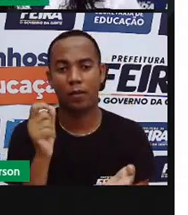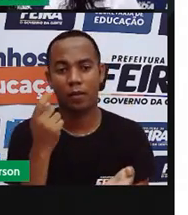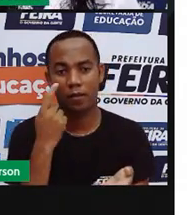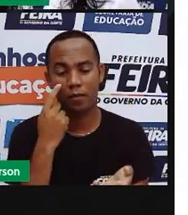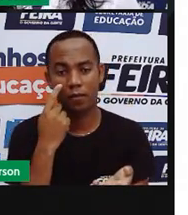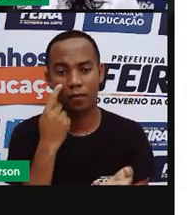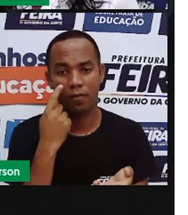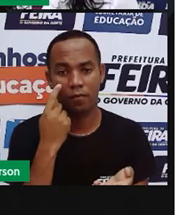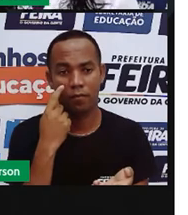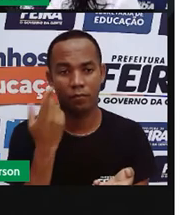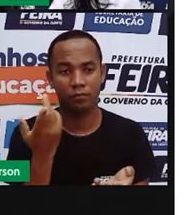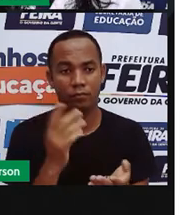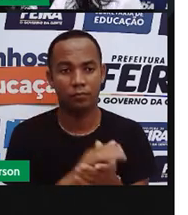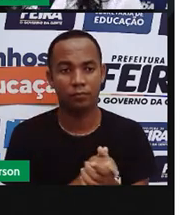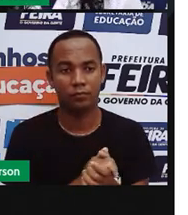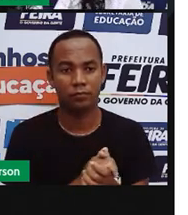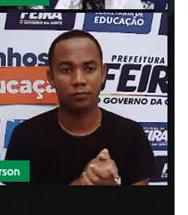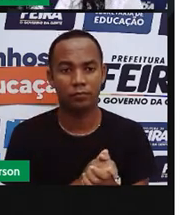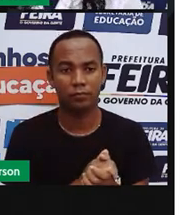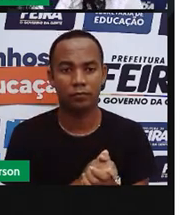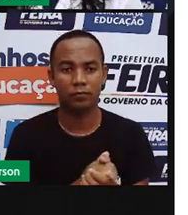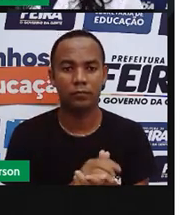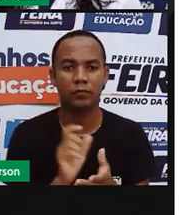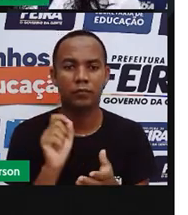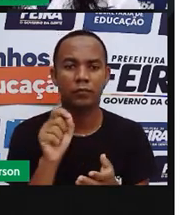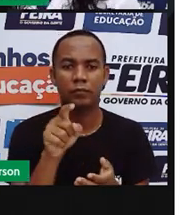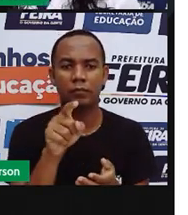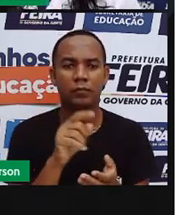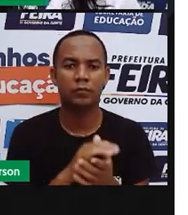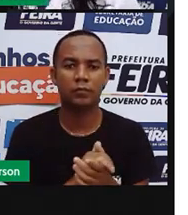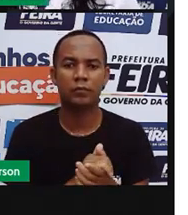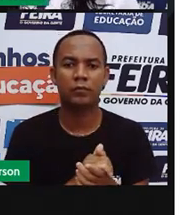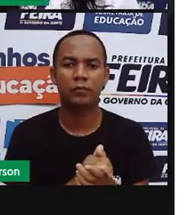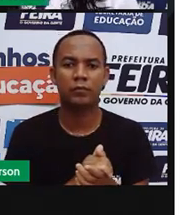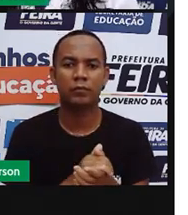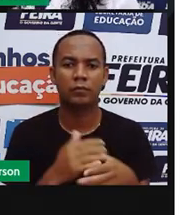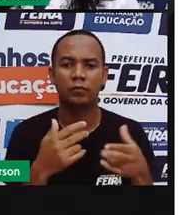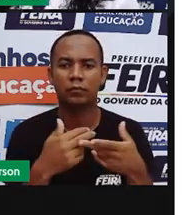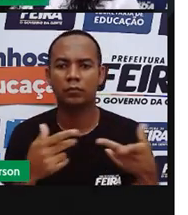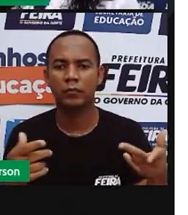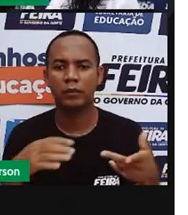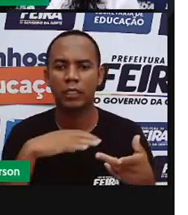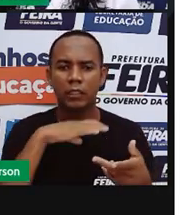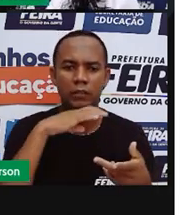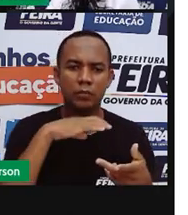Agricultura é o quê? Criação de animais ou cultivo do solo?